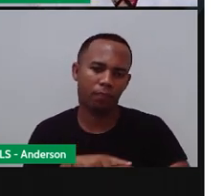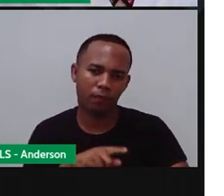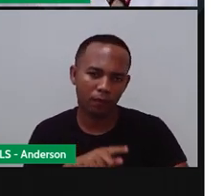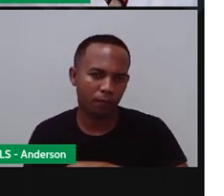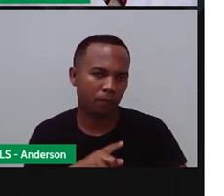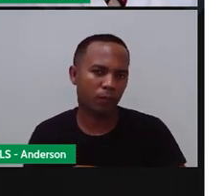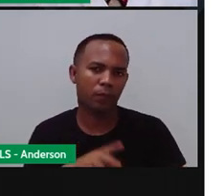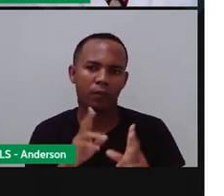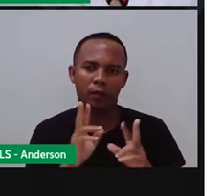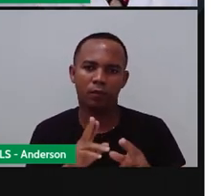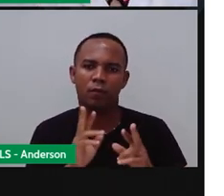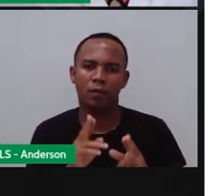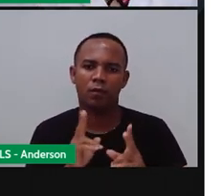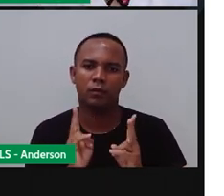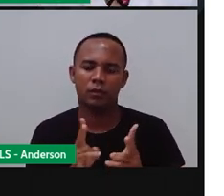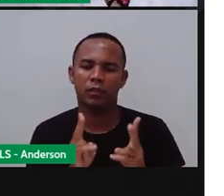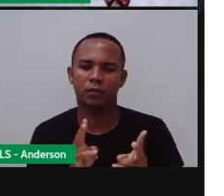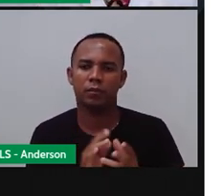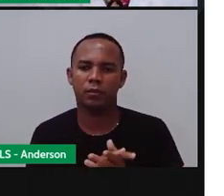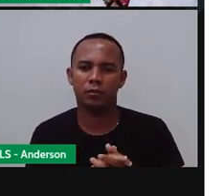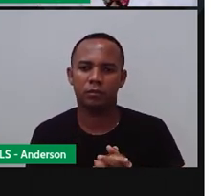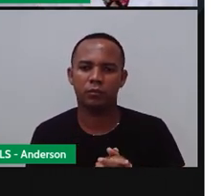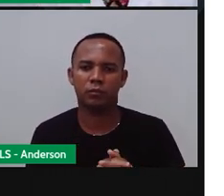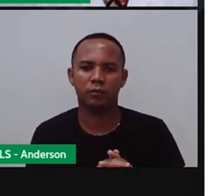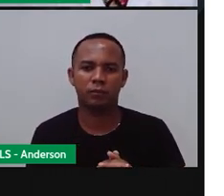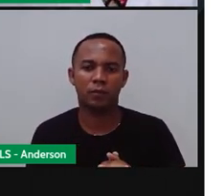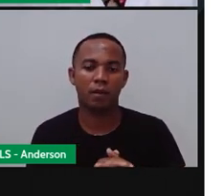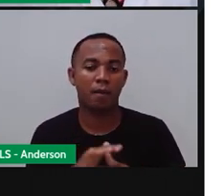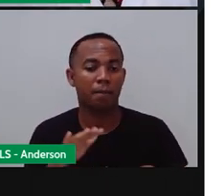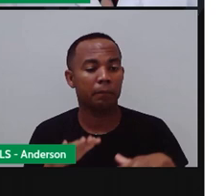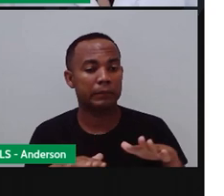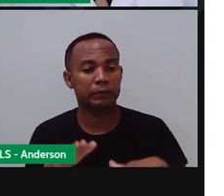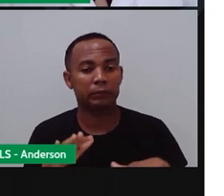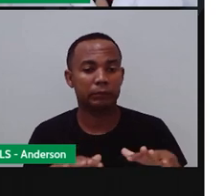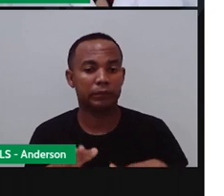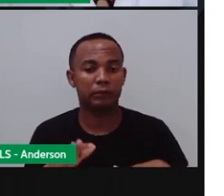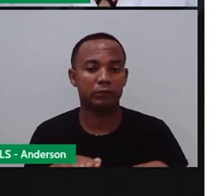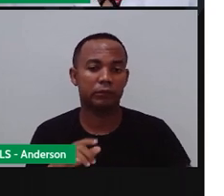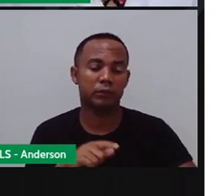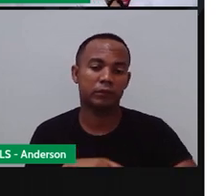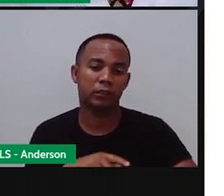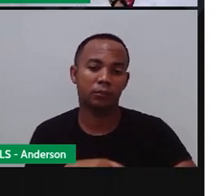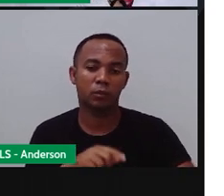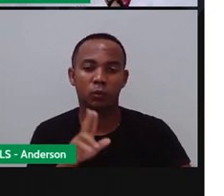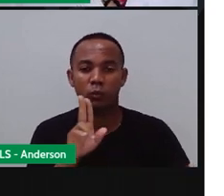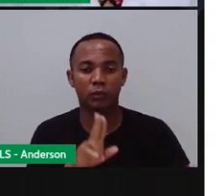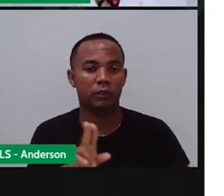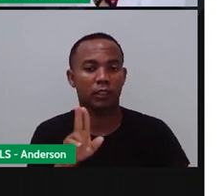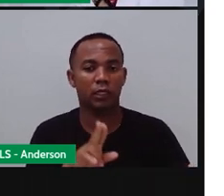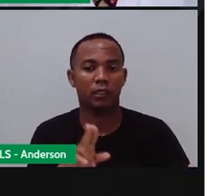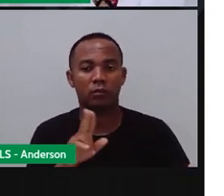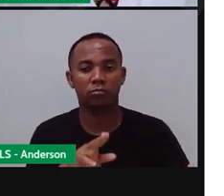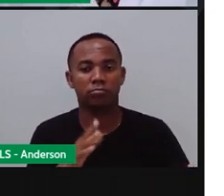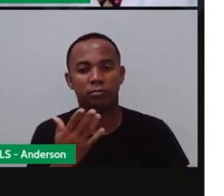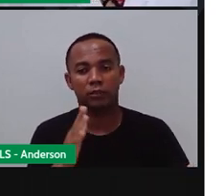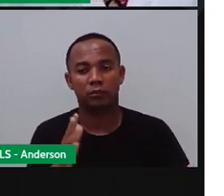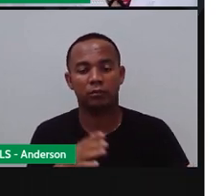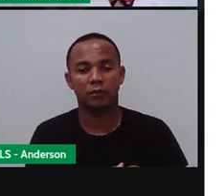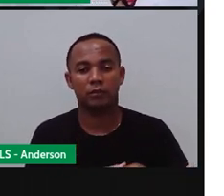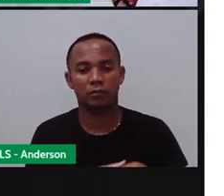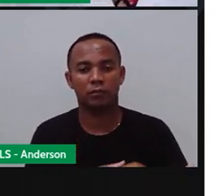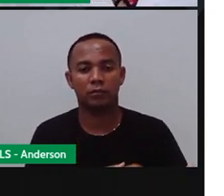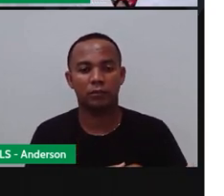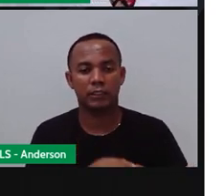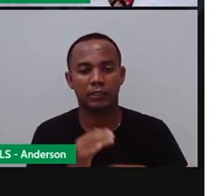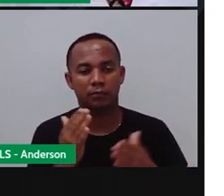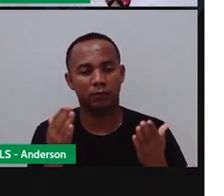para cair. Demandando o quê? Um tempo constante, que é usado como intervalo constante. Usado